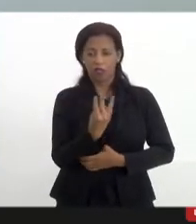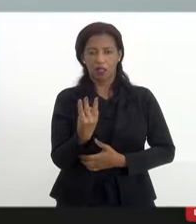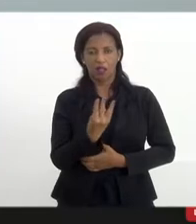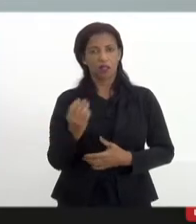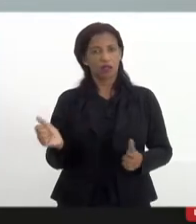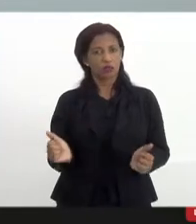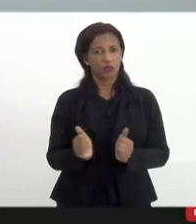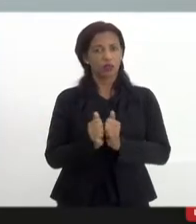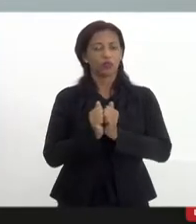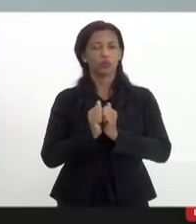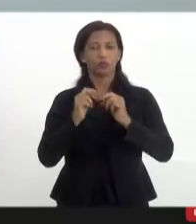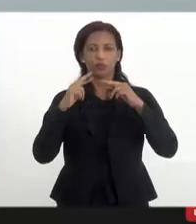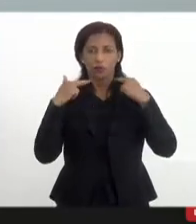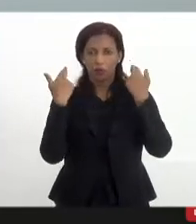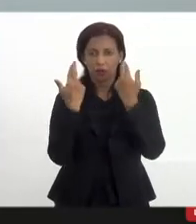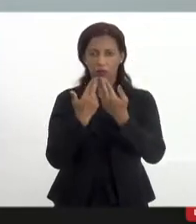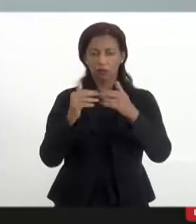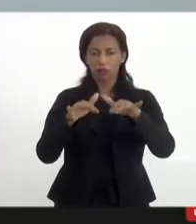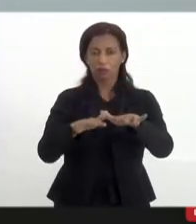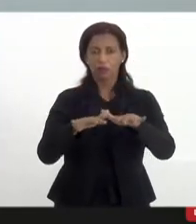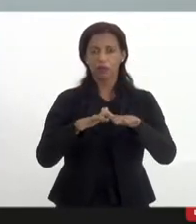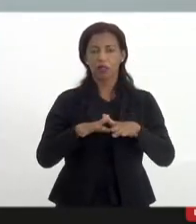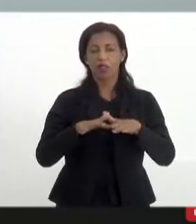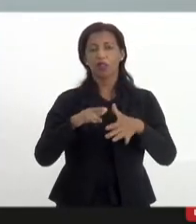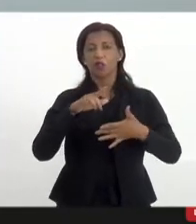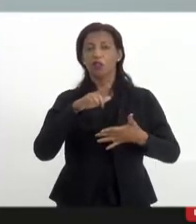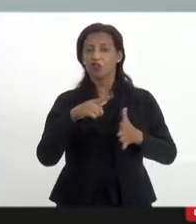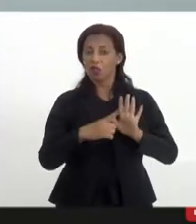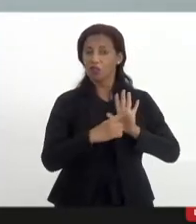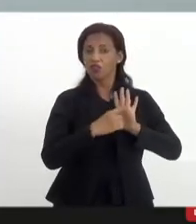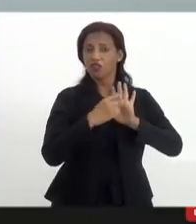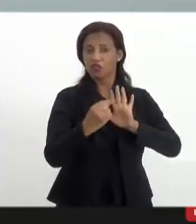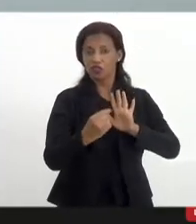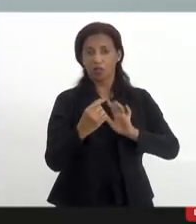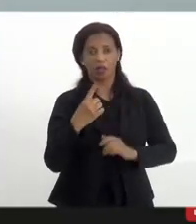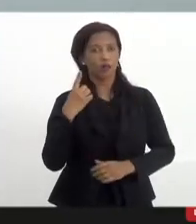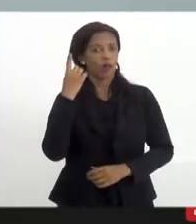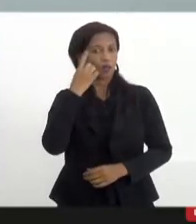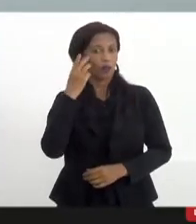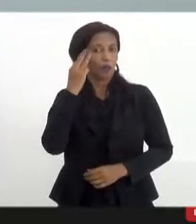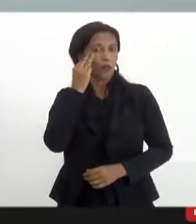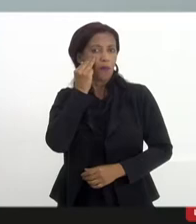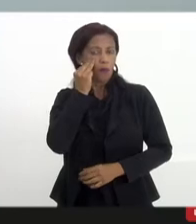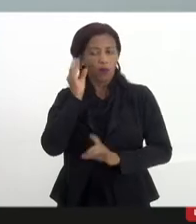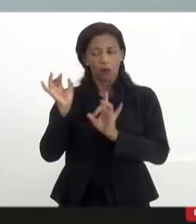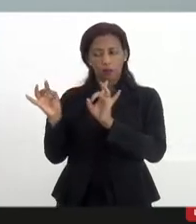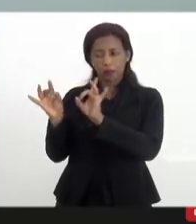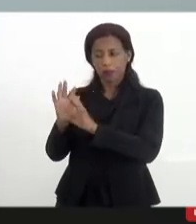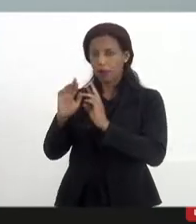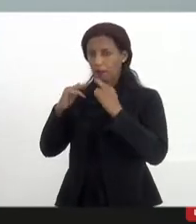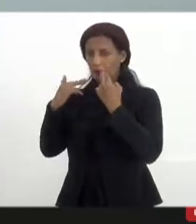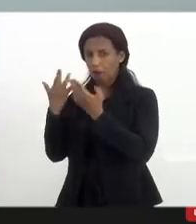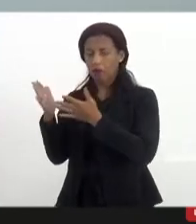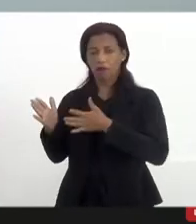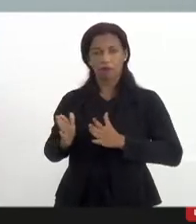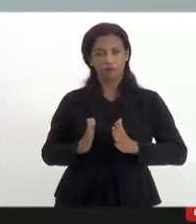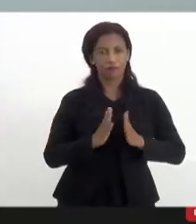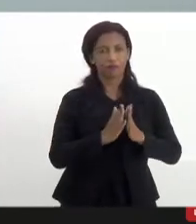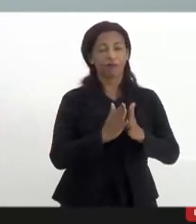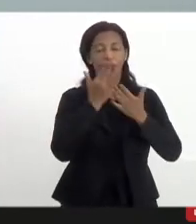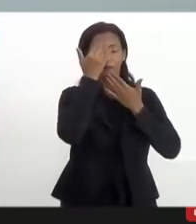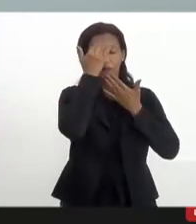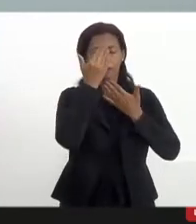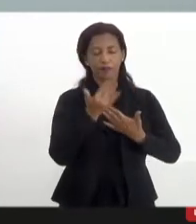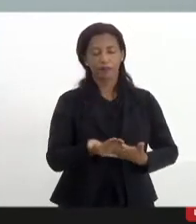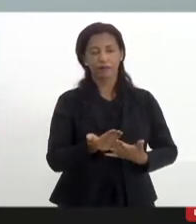promoção dessa audiência, eu já destaco a Mônica Francisco, vai entrar daqui a pouco, está terminando uma outra agenda. Quero agradecer